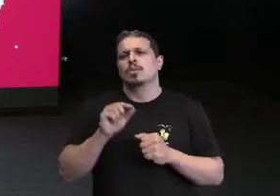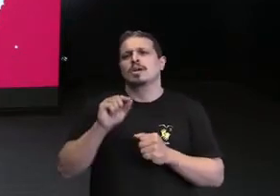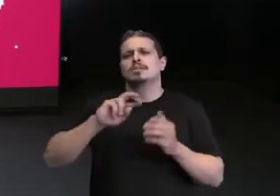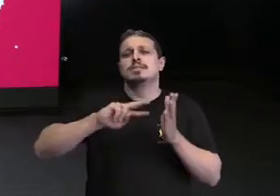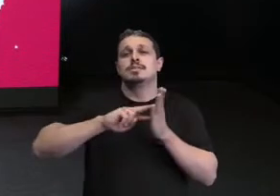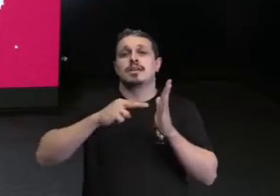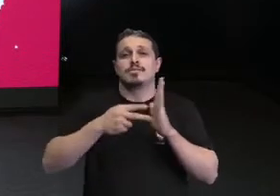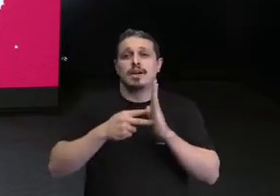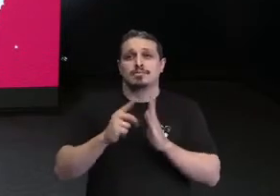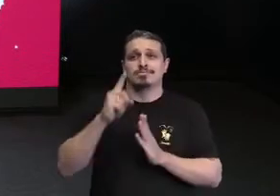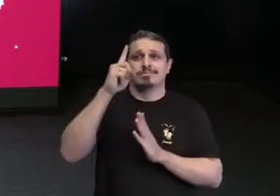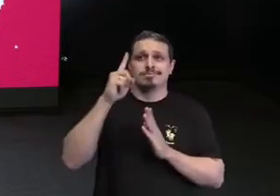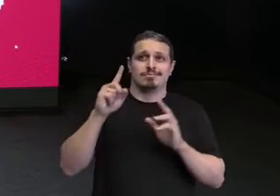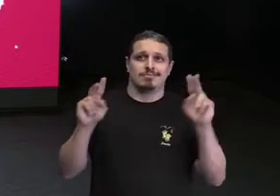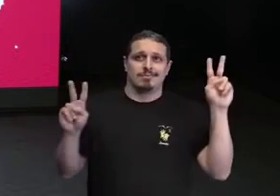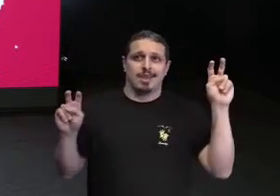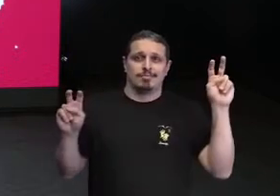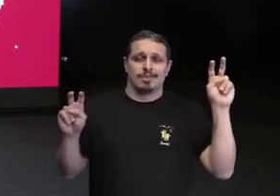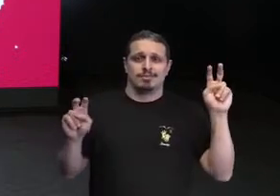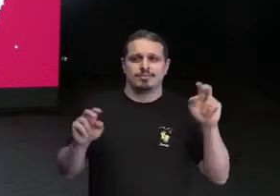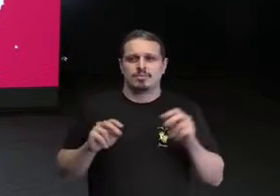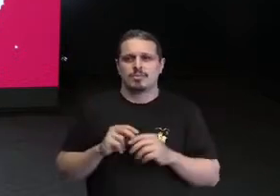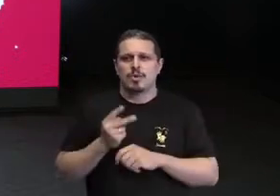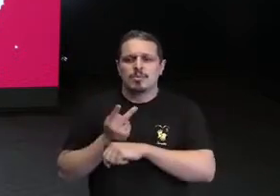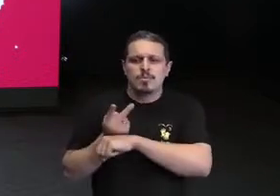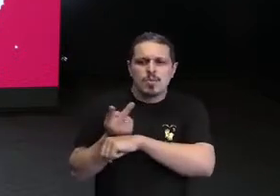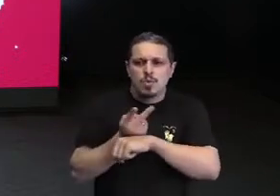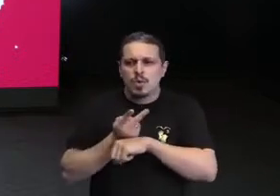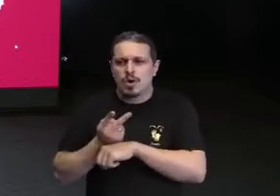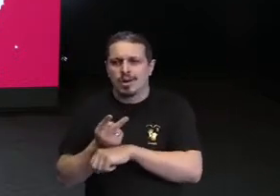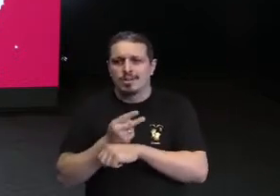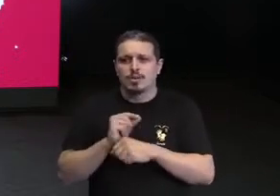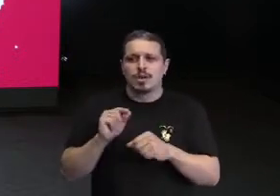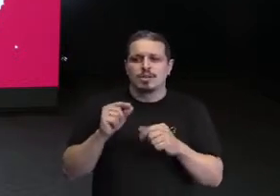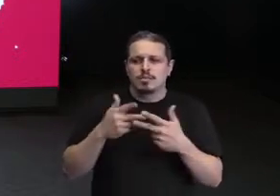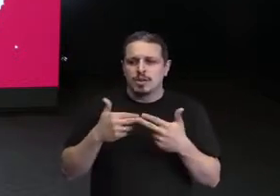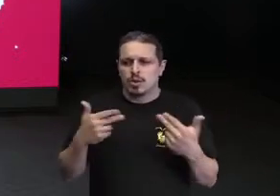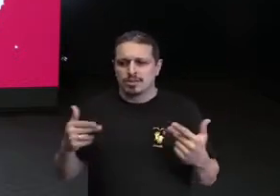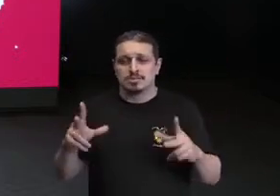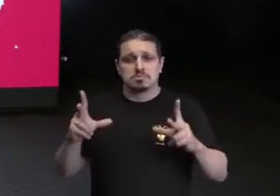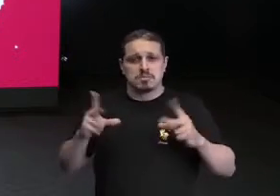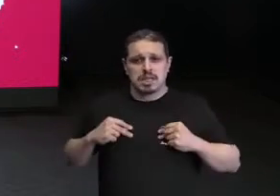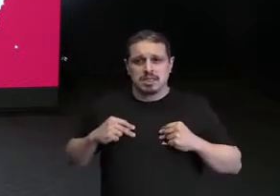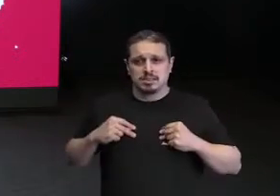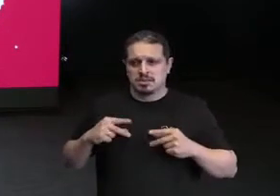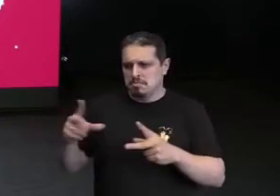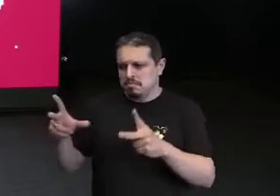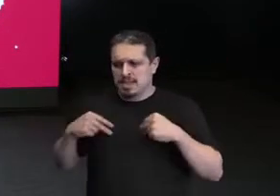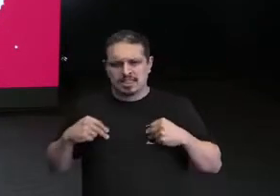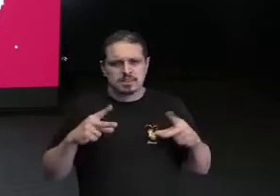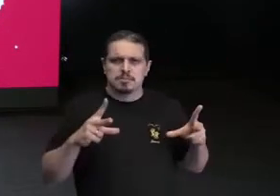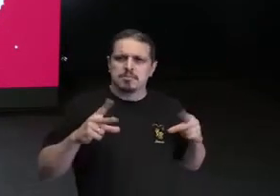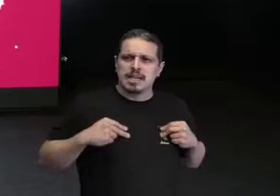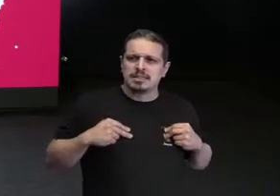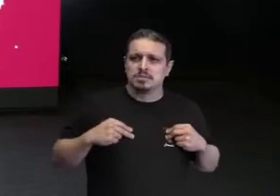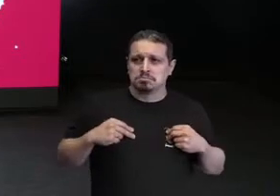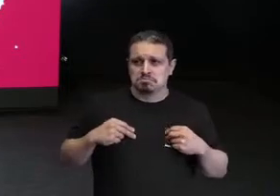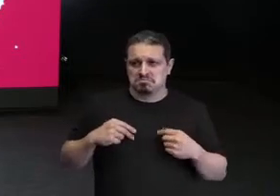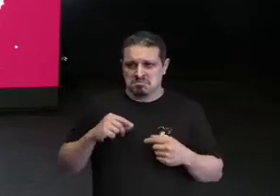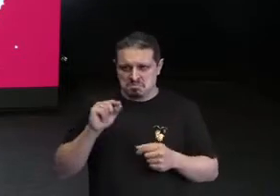organização, grupo, ocupação daqueles que têm mais méritos. Os mais trabalhadores, mais dedicados, mais bem dotados intelectualmente,